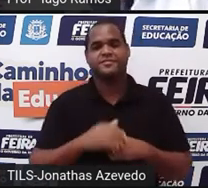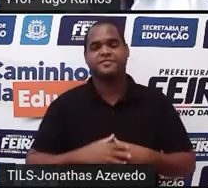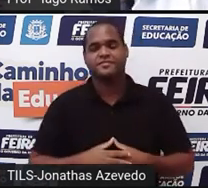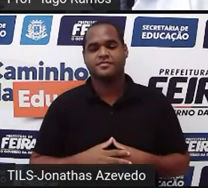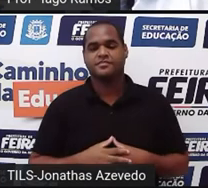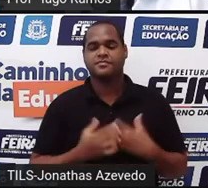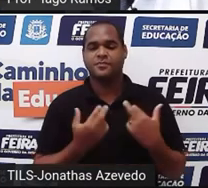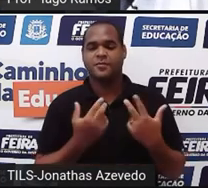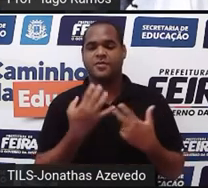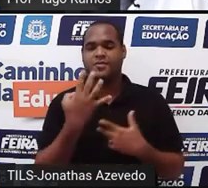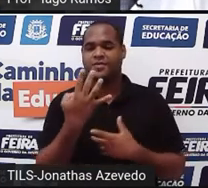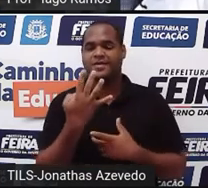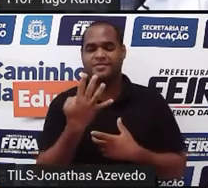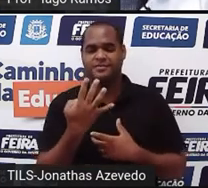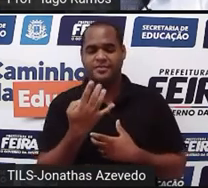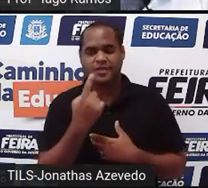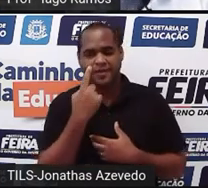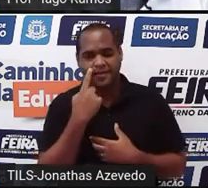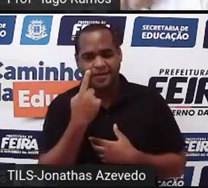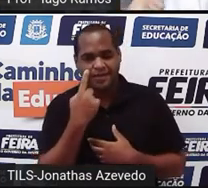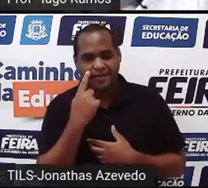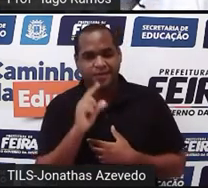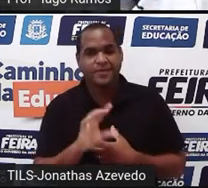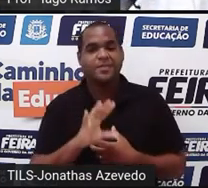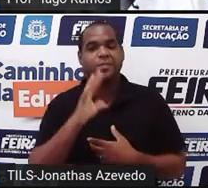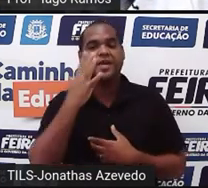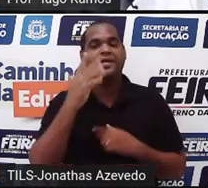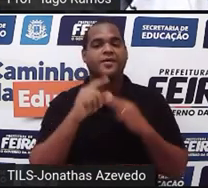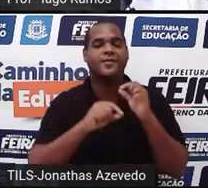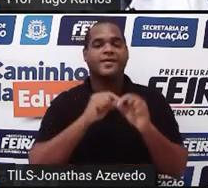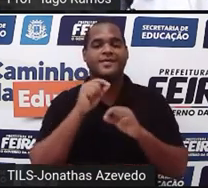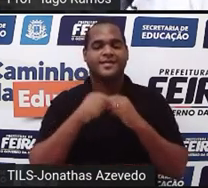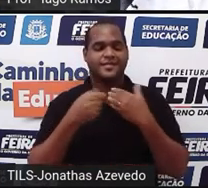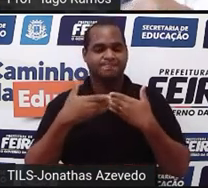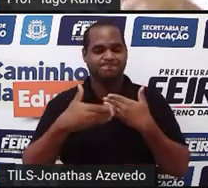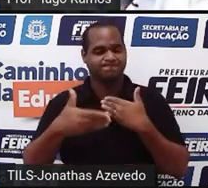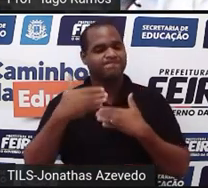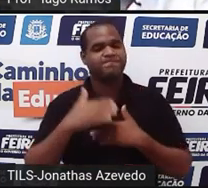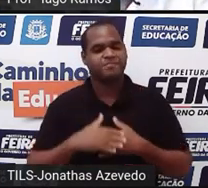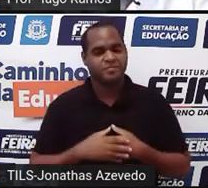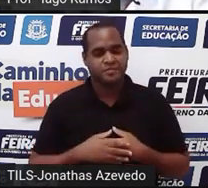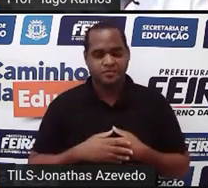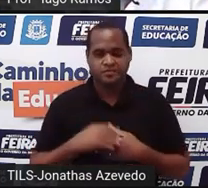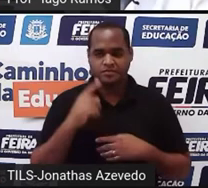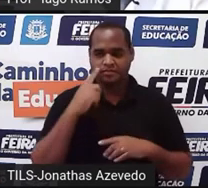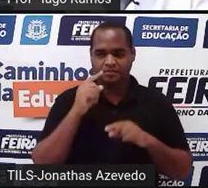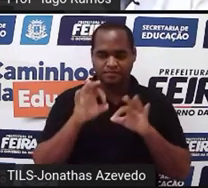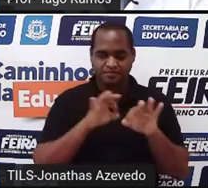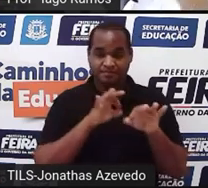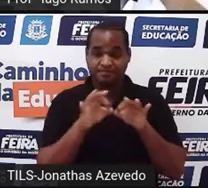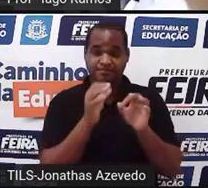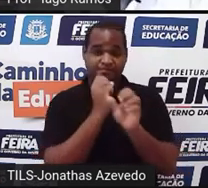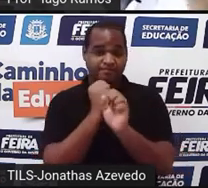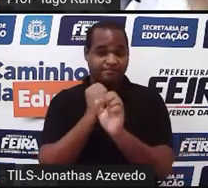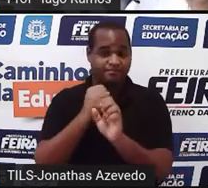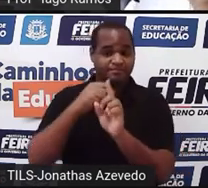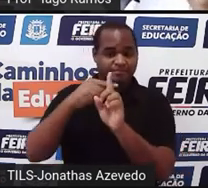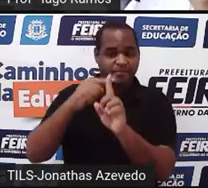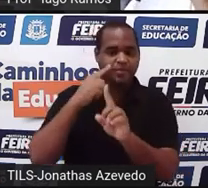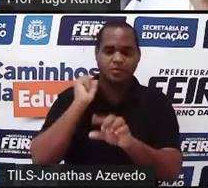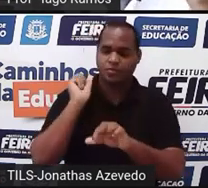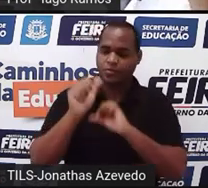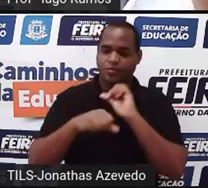igual a 4. E olha só o que é que vai acontecer. E foi aquele que a gente resolveu pela adição, zerou tudo.